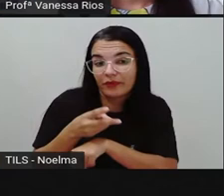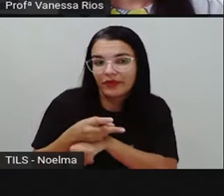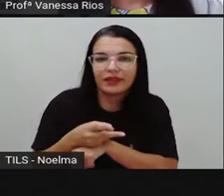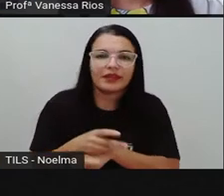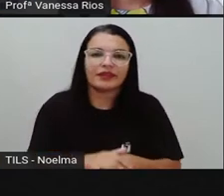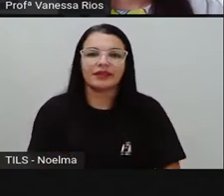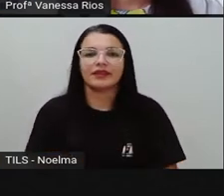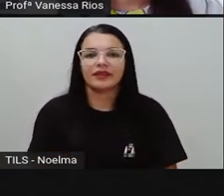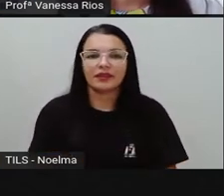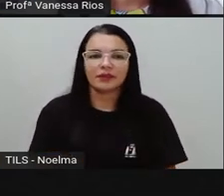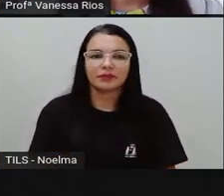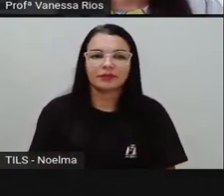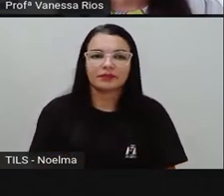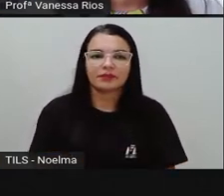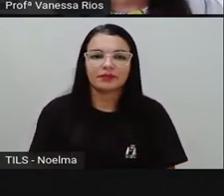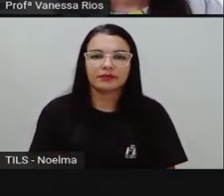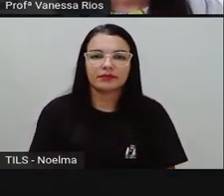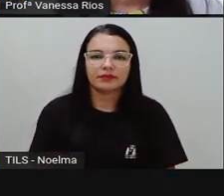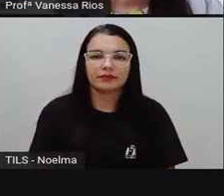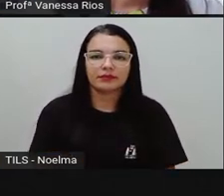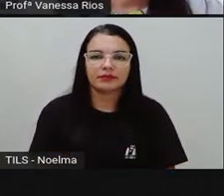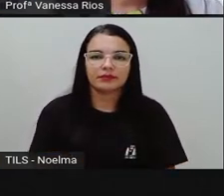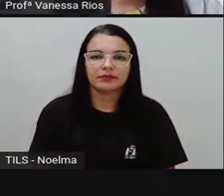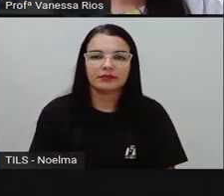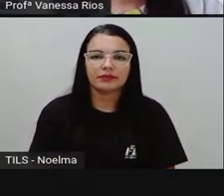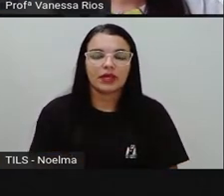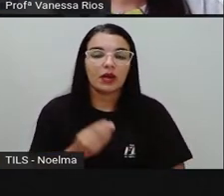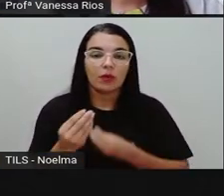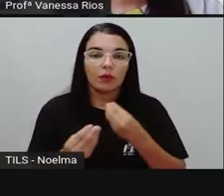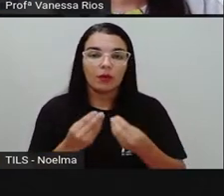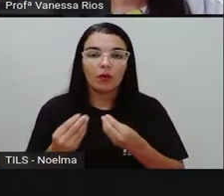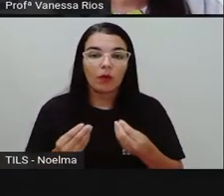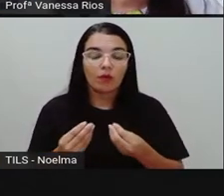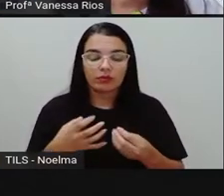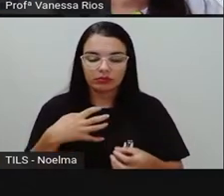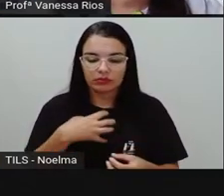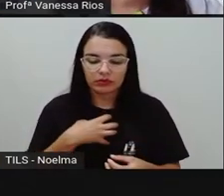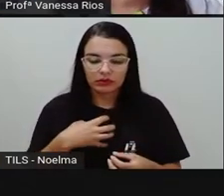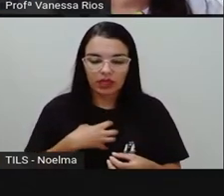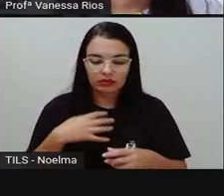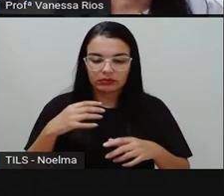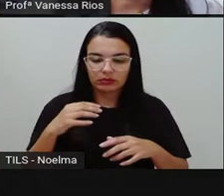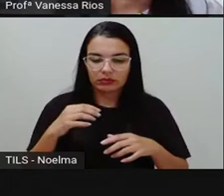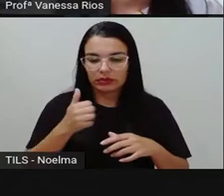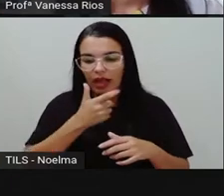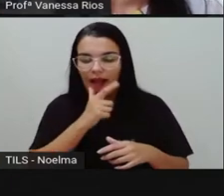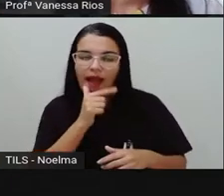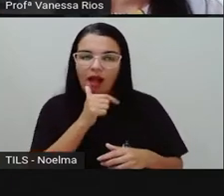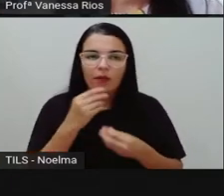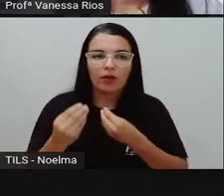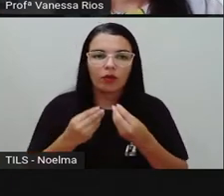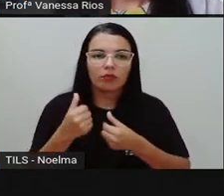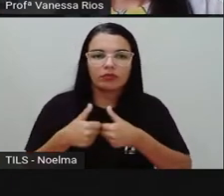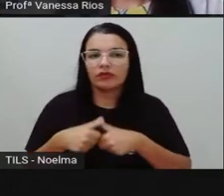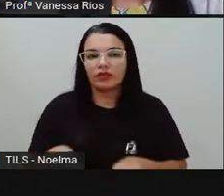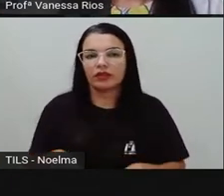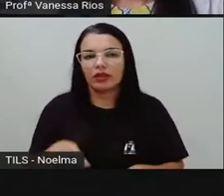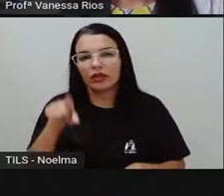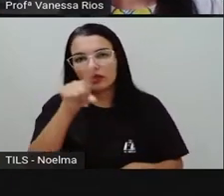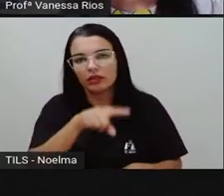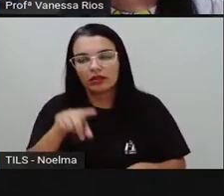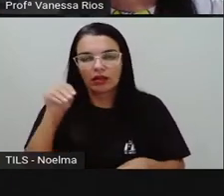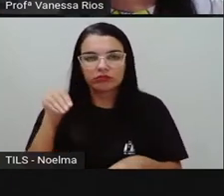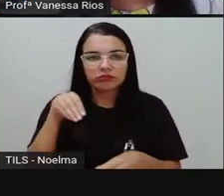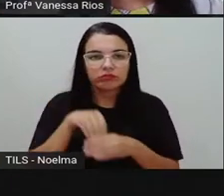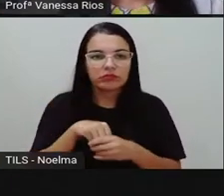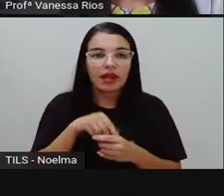a um vídeo, tá certo? Falando aí sobre os estados físicos da matéria. E aí a gente inclui